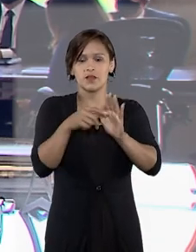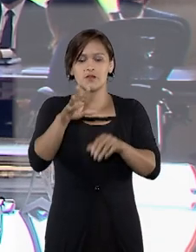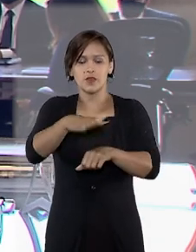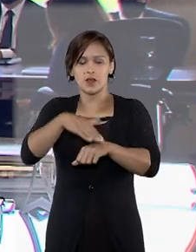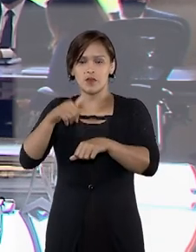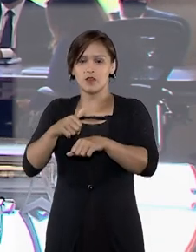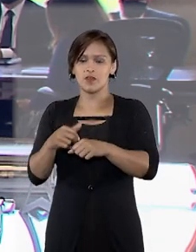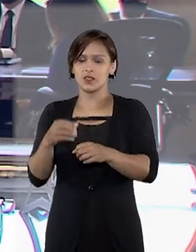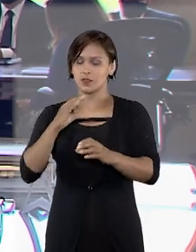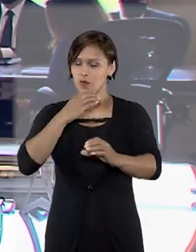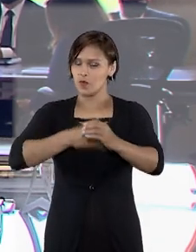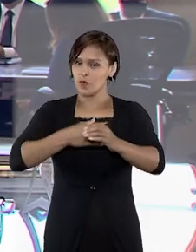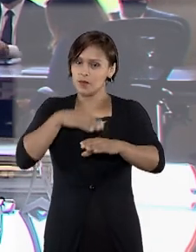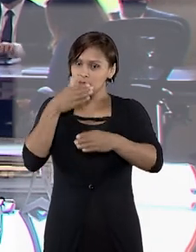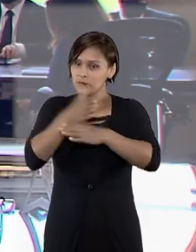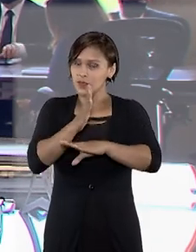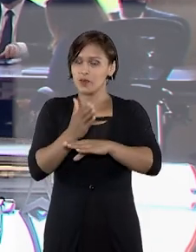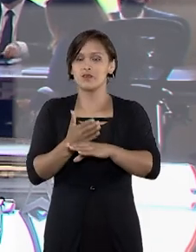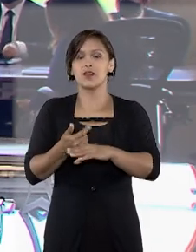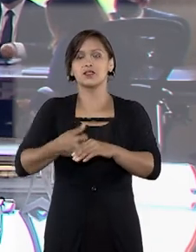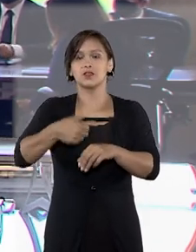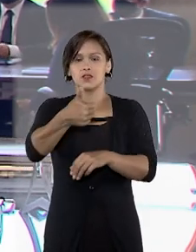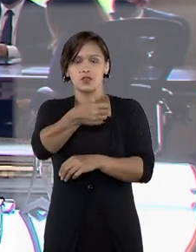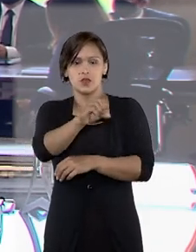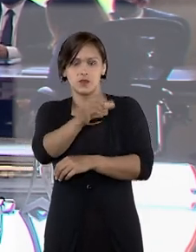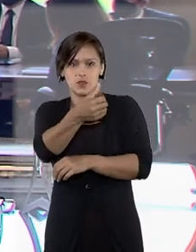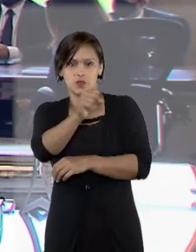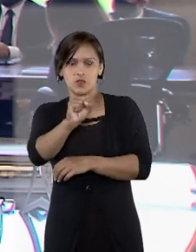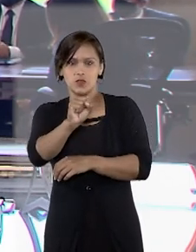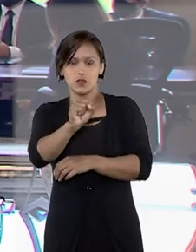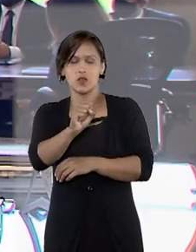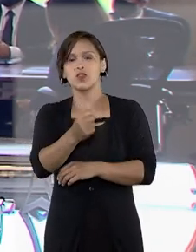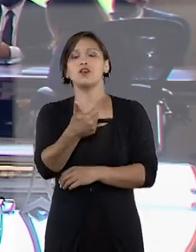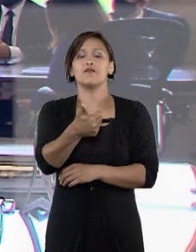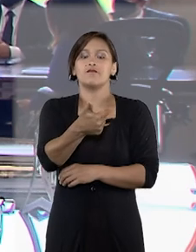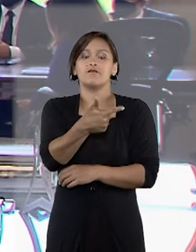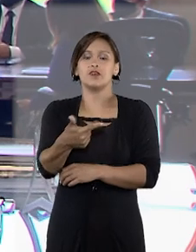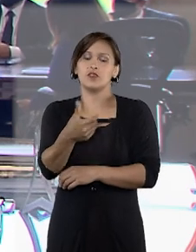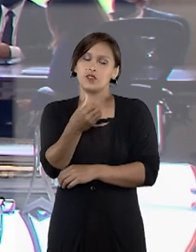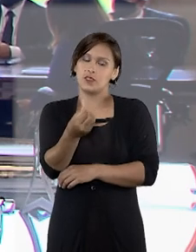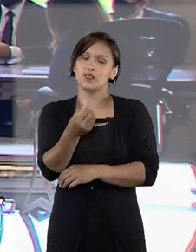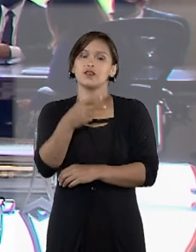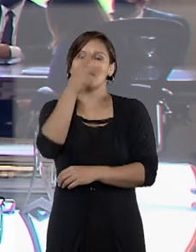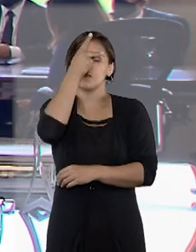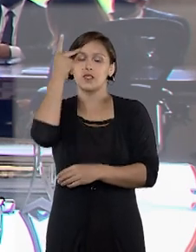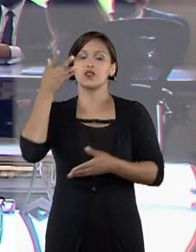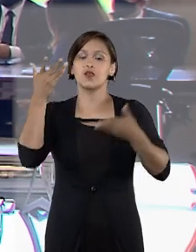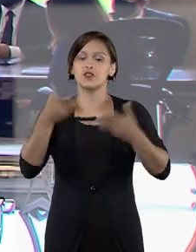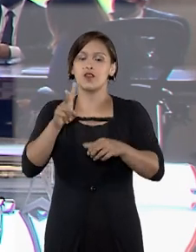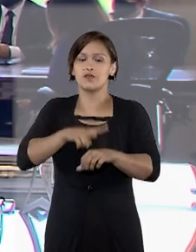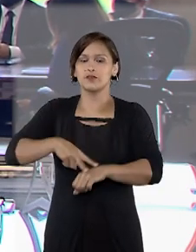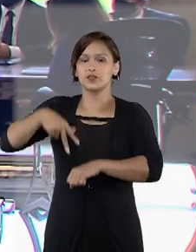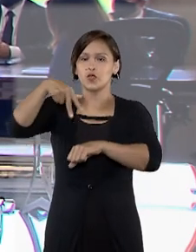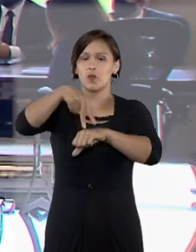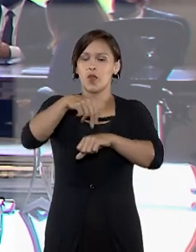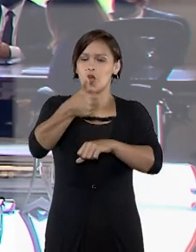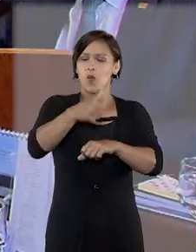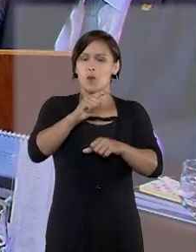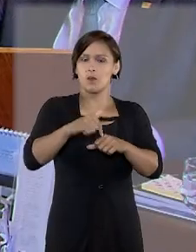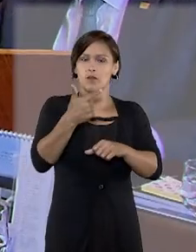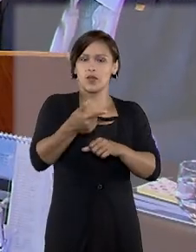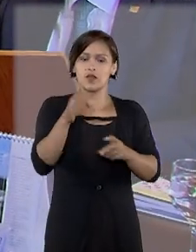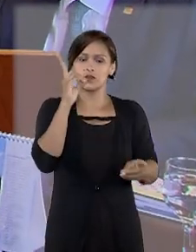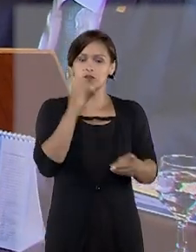convocação dos aprovados no concurso do STJ de 2018. E 26 pessoas já foram nomeadas cerca de um mês depois do encontro.